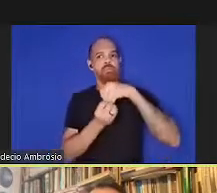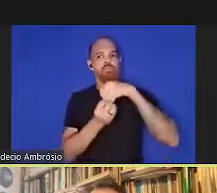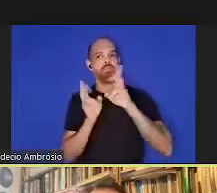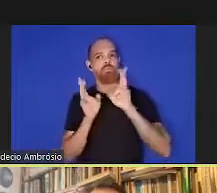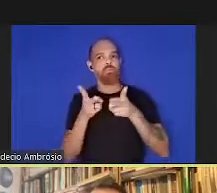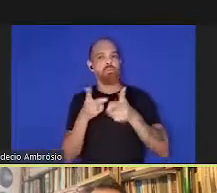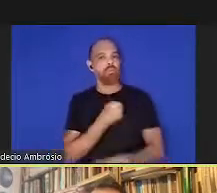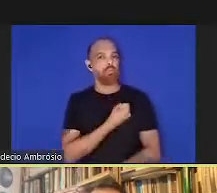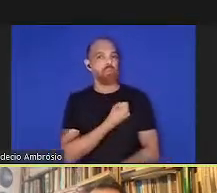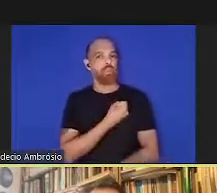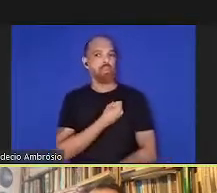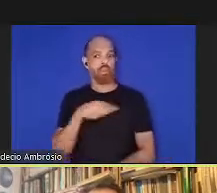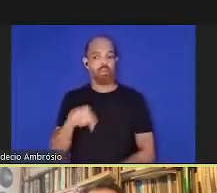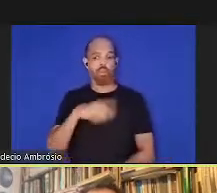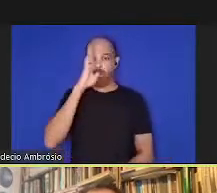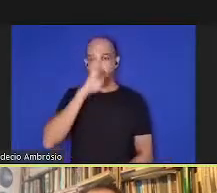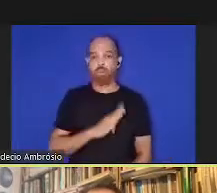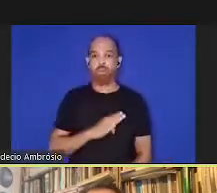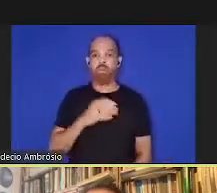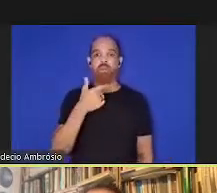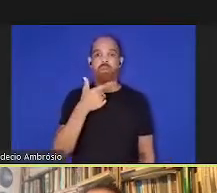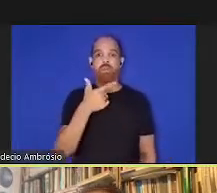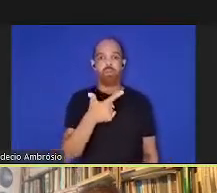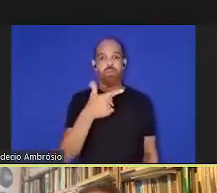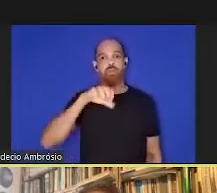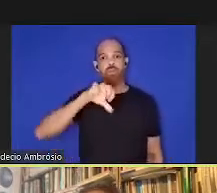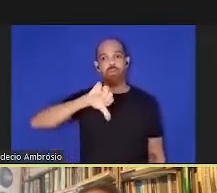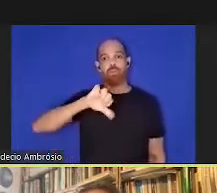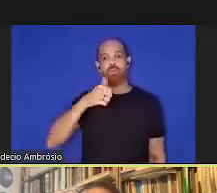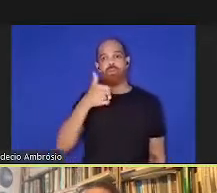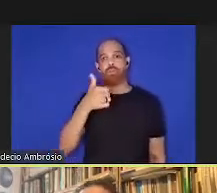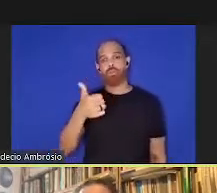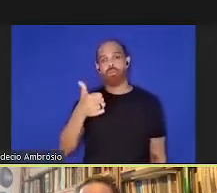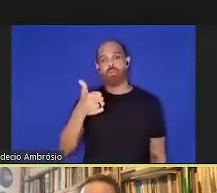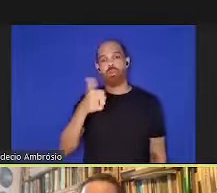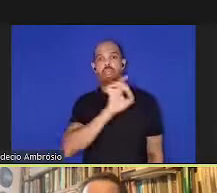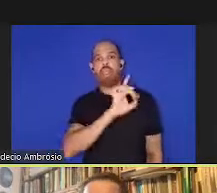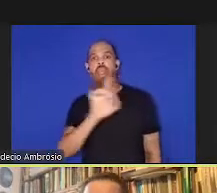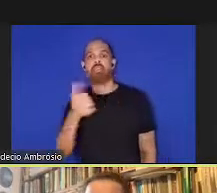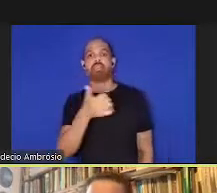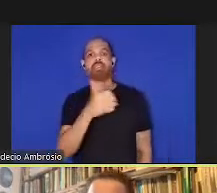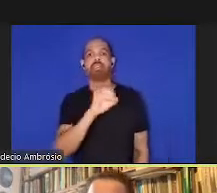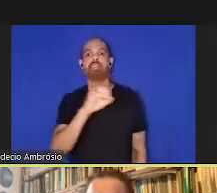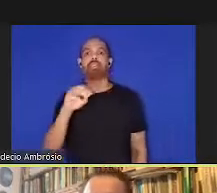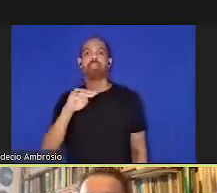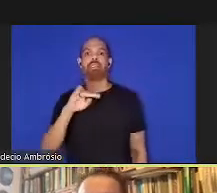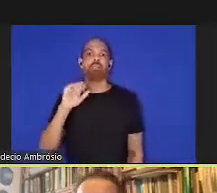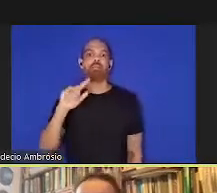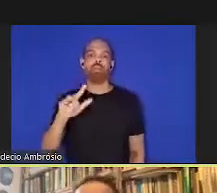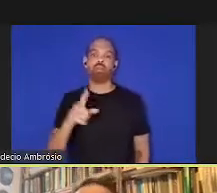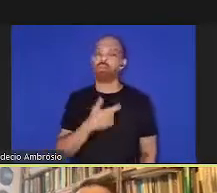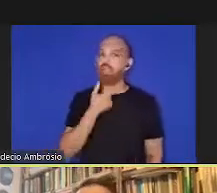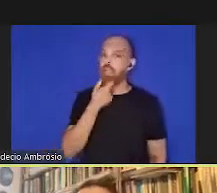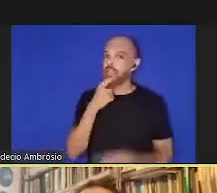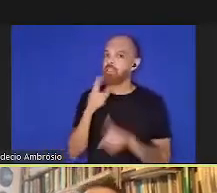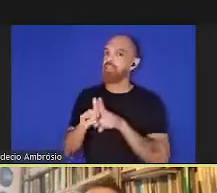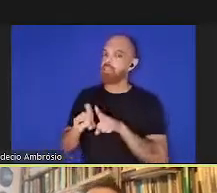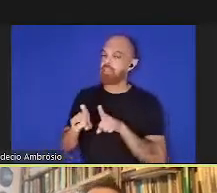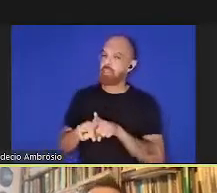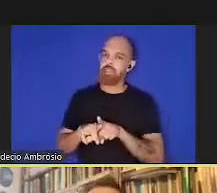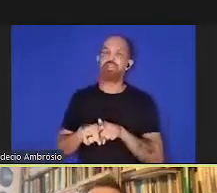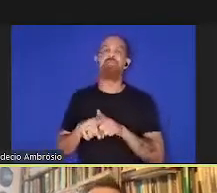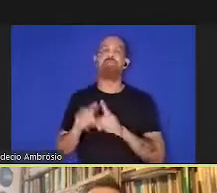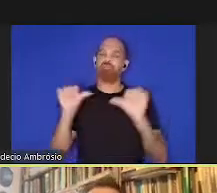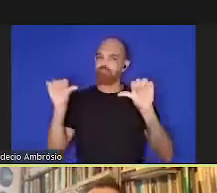número, no Brasil 291 a cada 100 mil pessoas, e o Reino Unido também está com desempenho